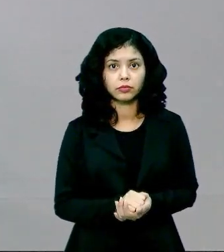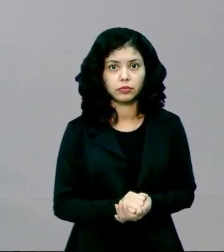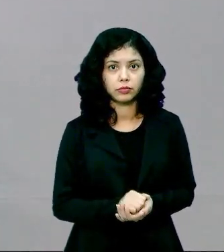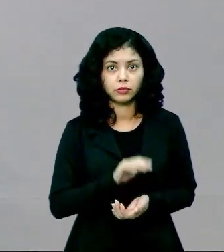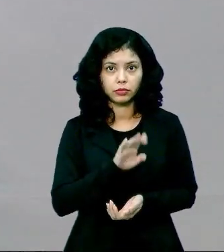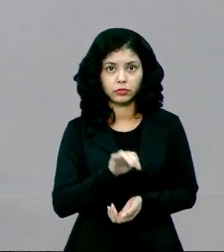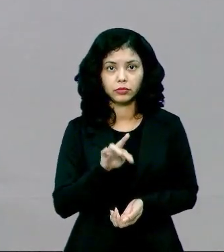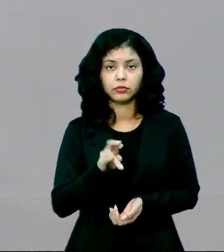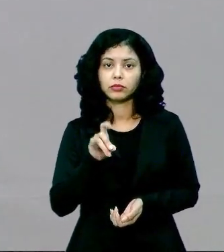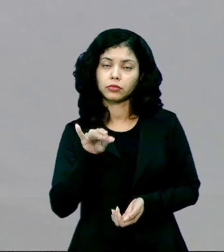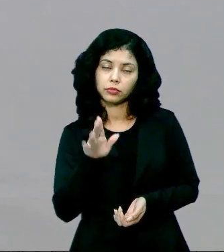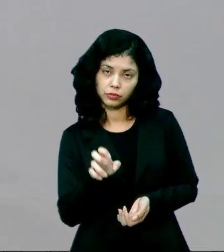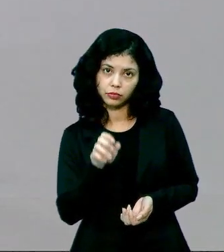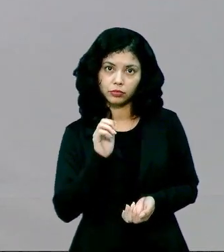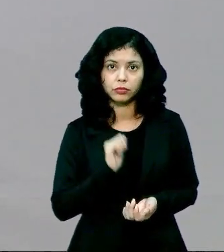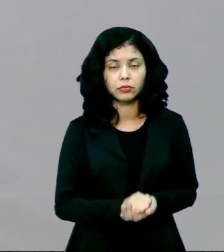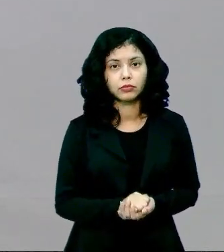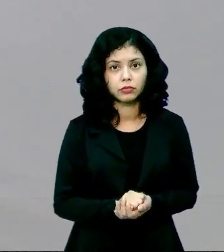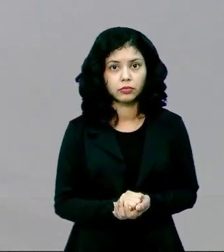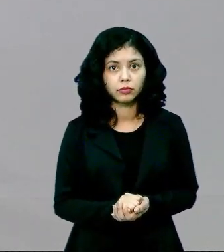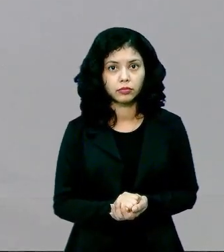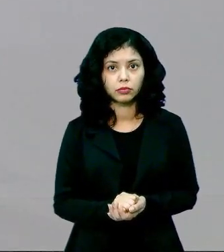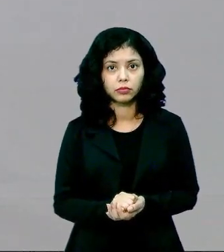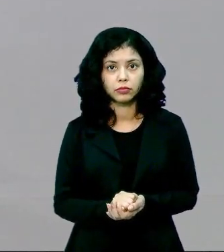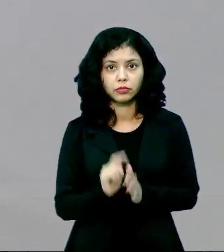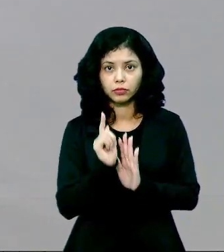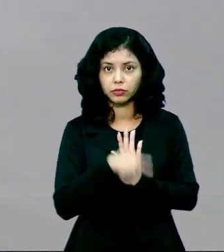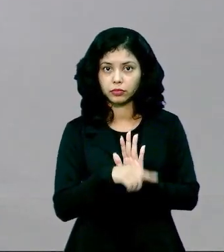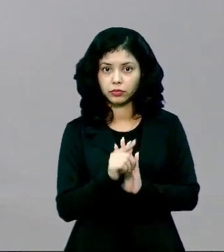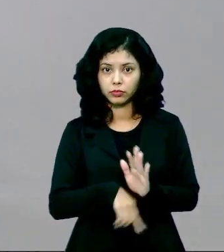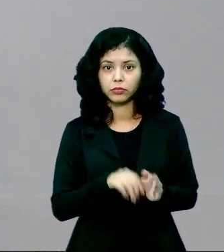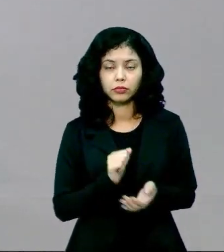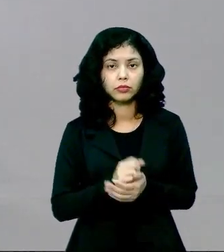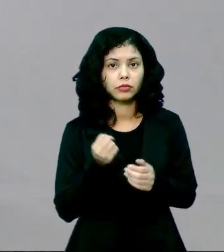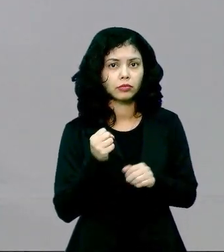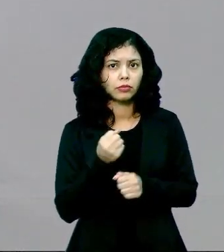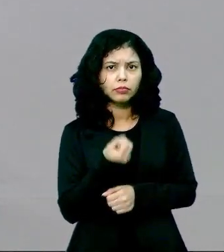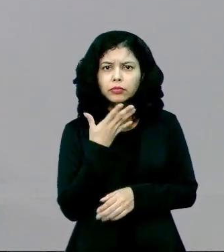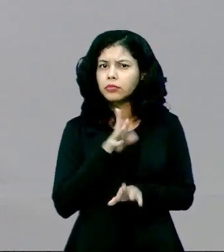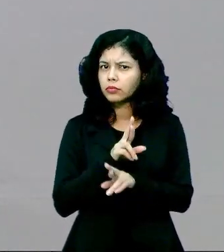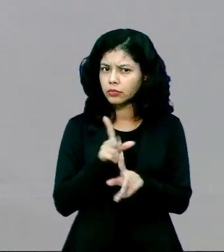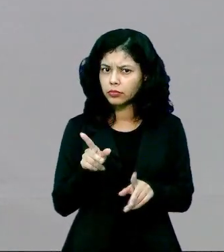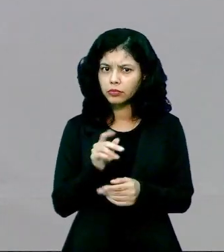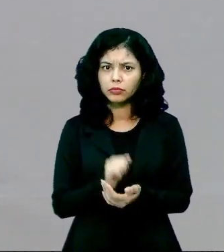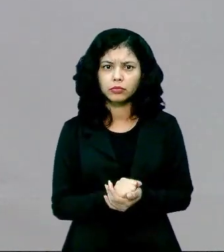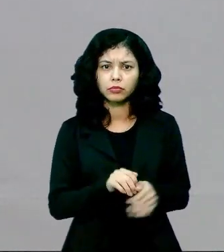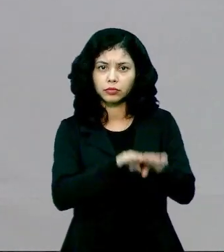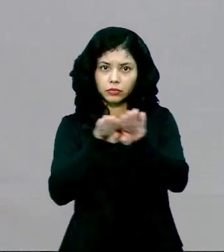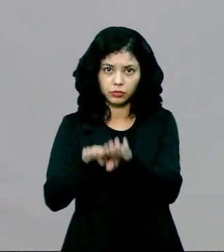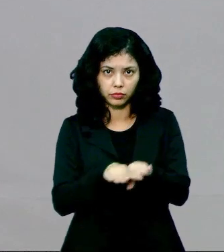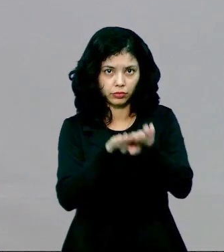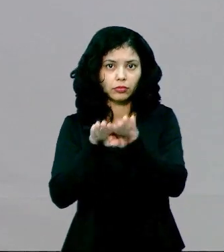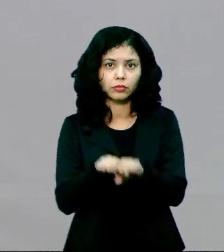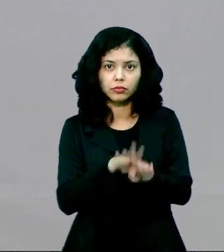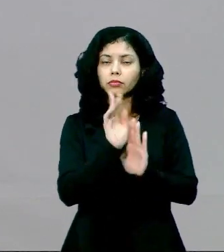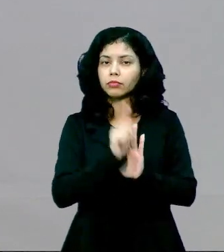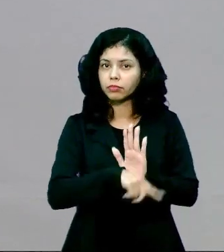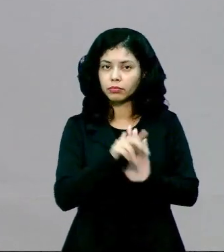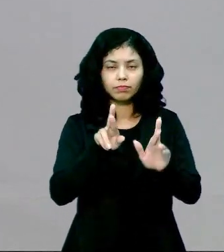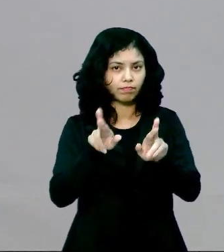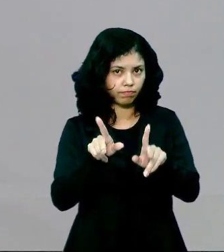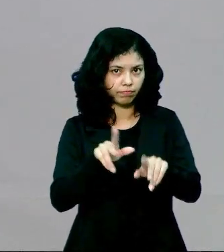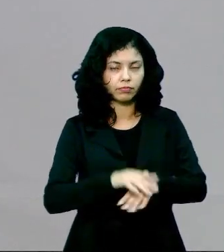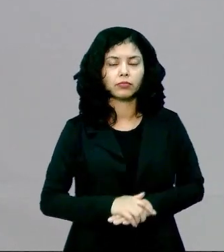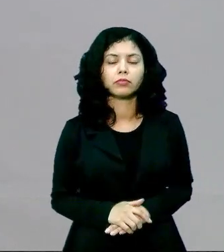equidade entre os gêneros. Bem diferente de igualdade entre os